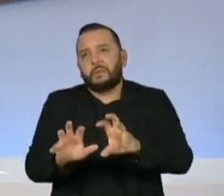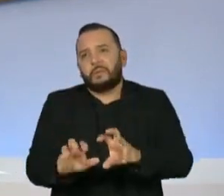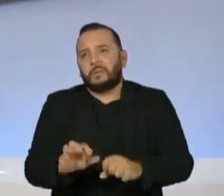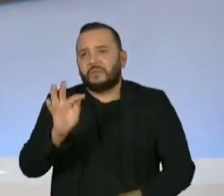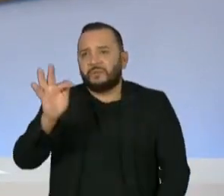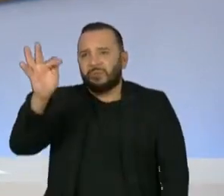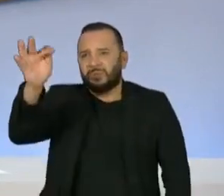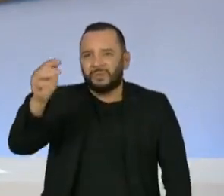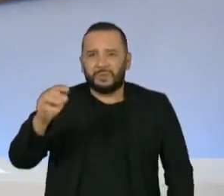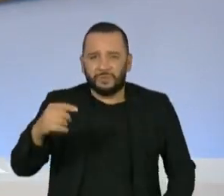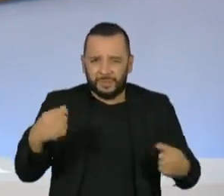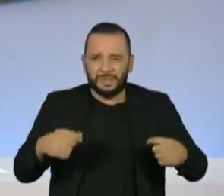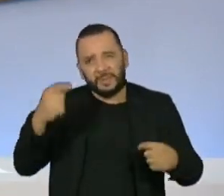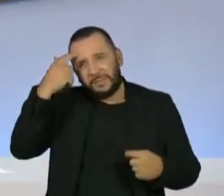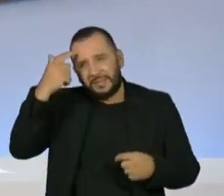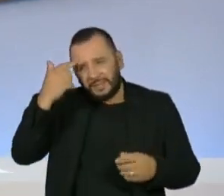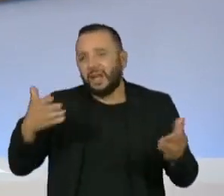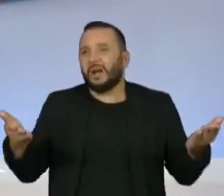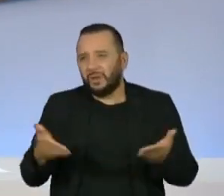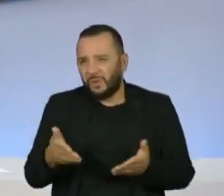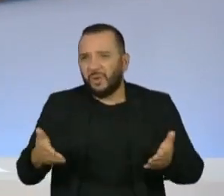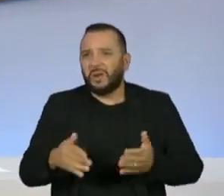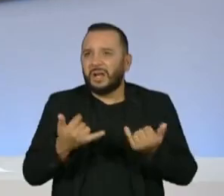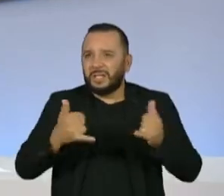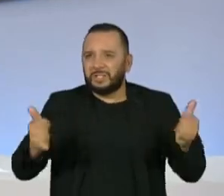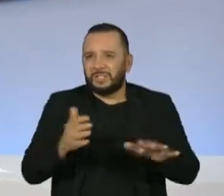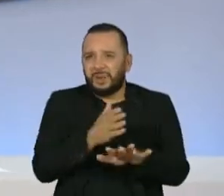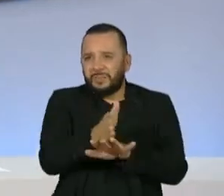começar a pensar nessa diversificação hoje?